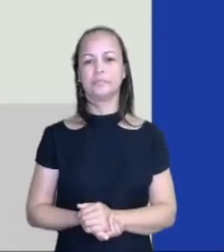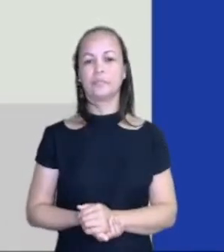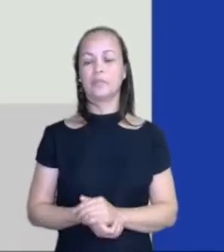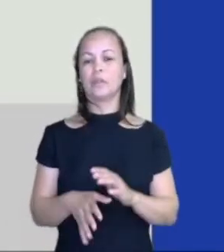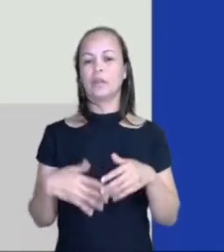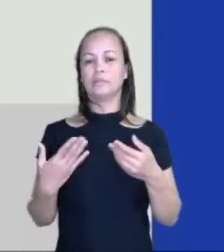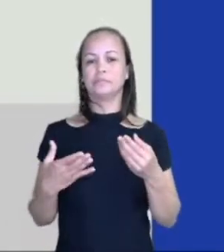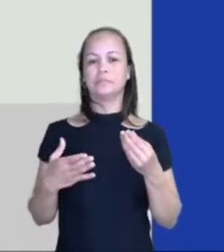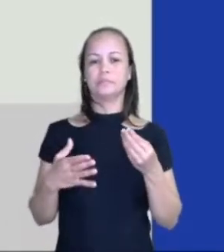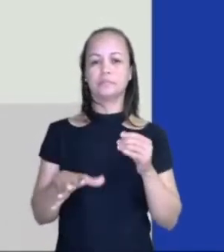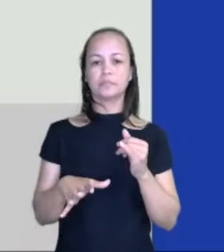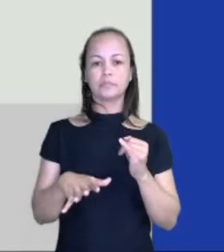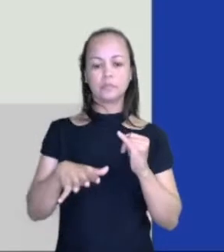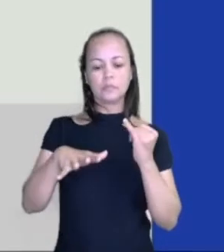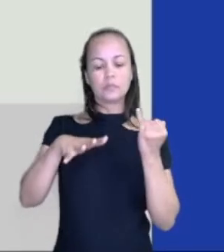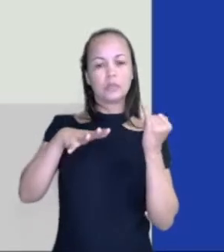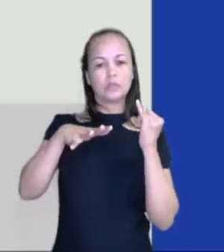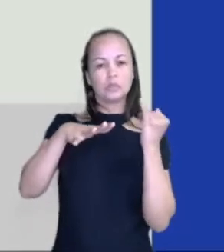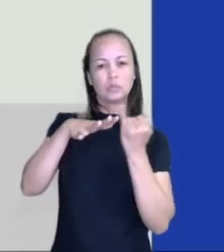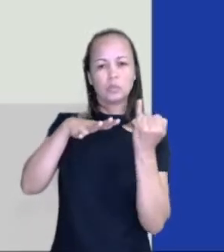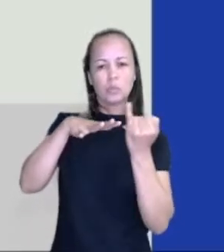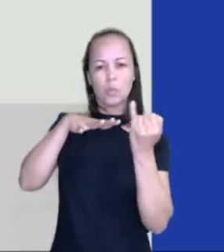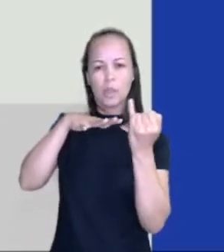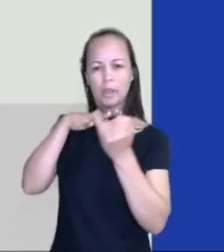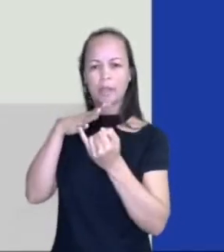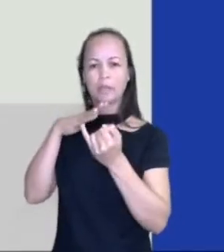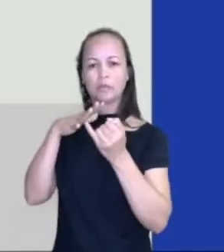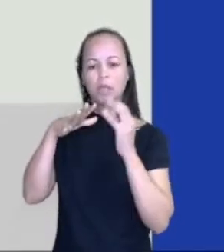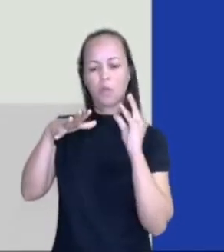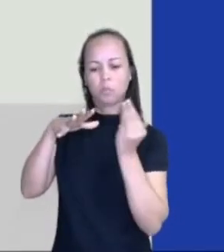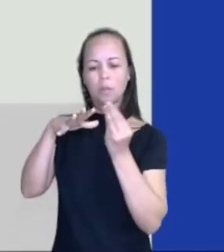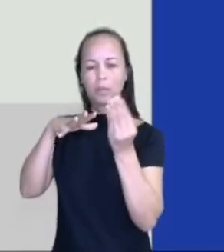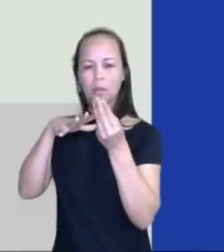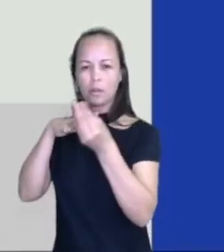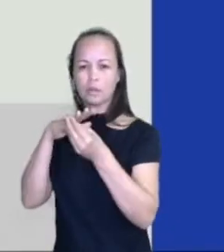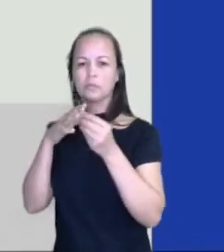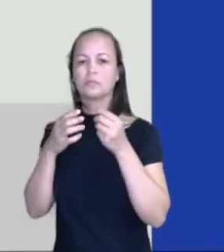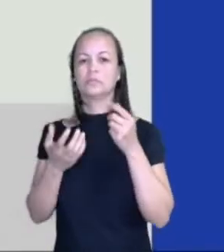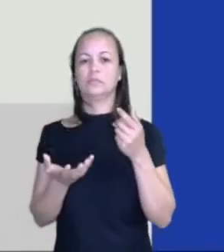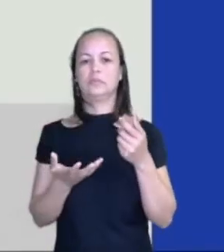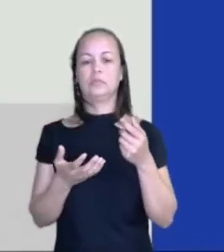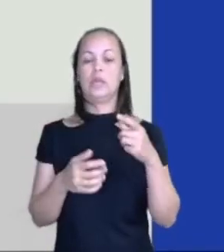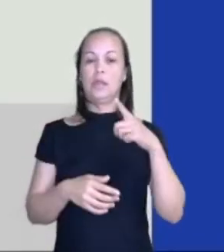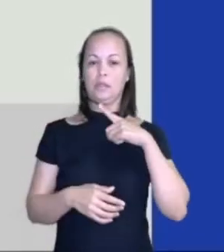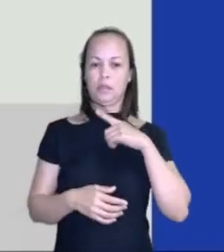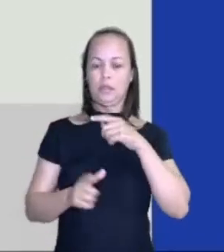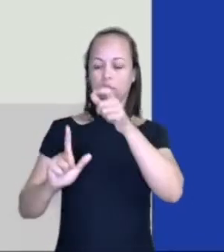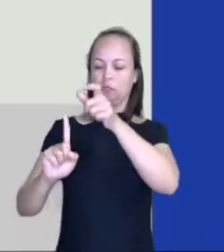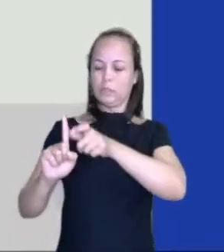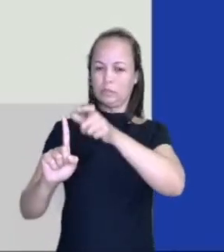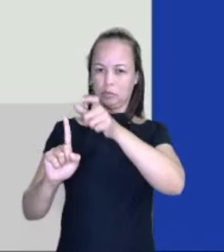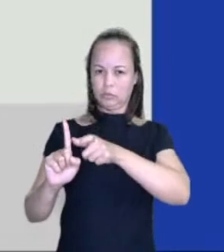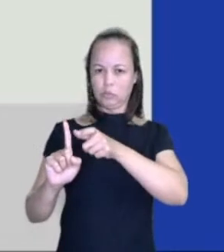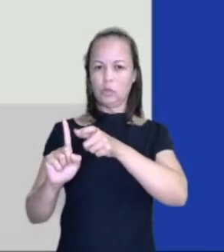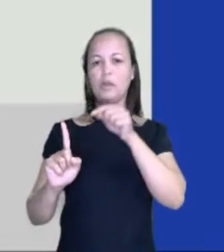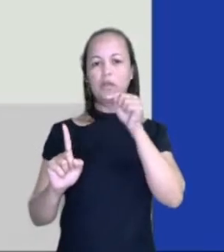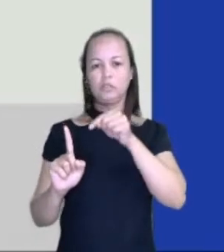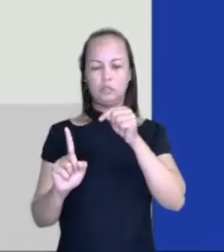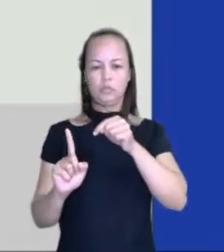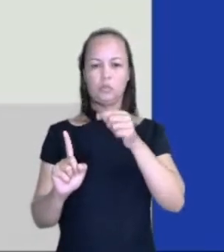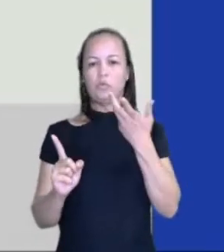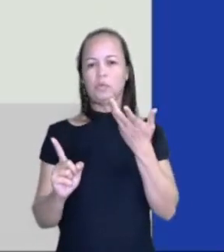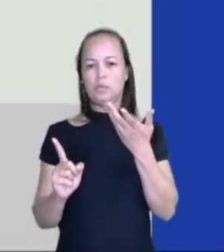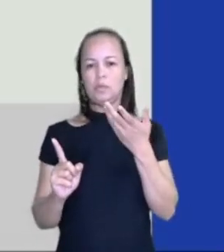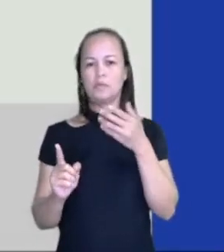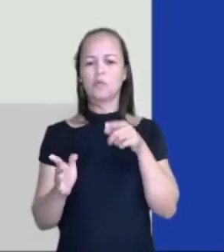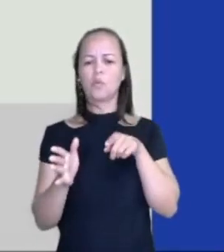do enredo, eu tenho algumas partes. Então, como você pode ver, nós temos os personagens. Com quem? Que a gente faz essa